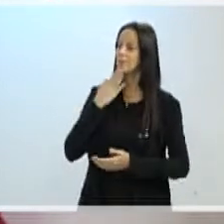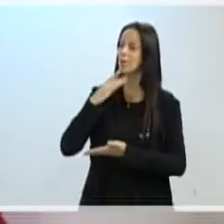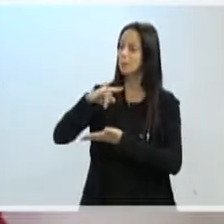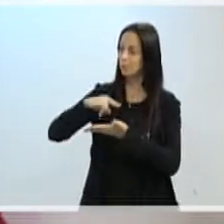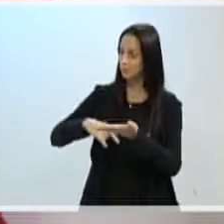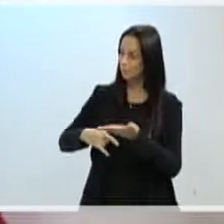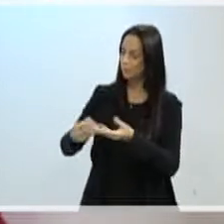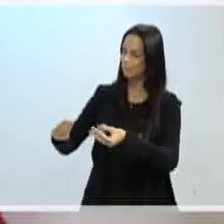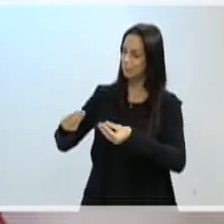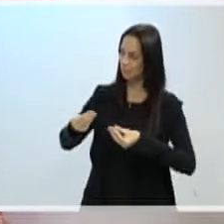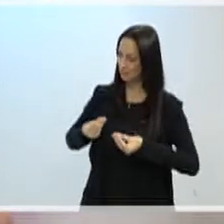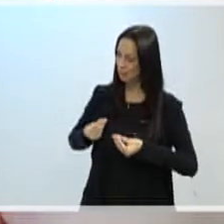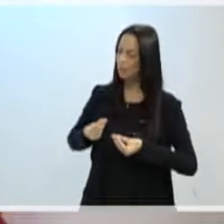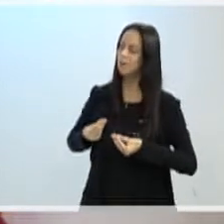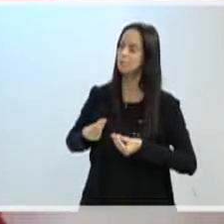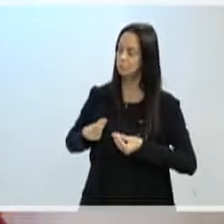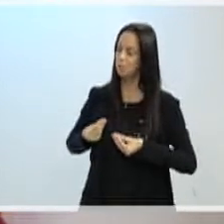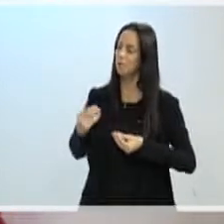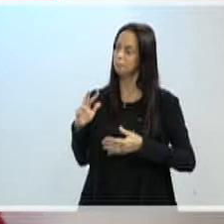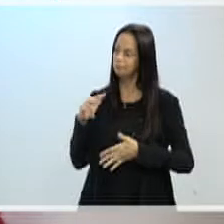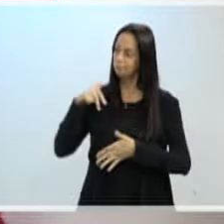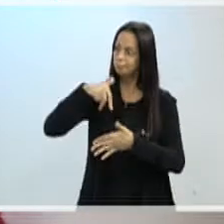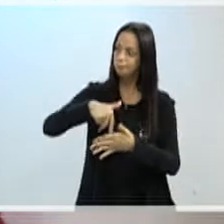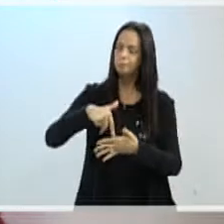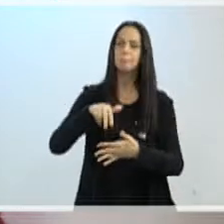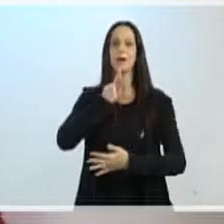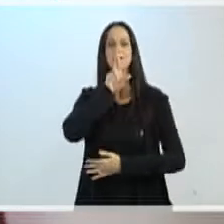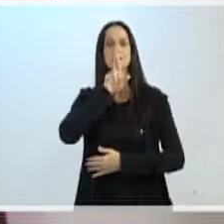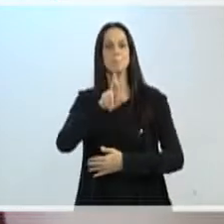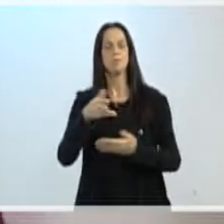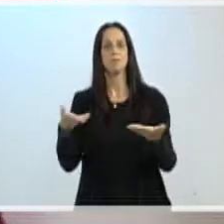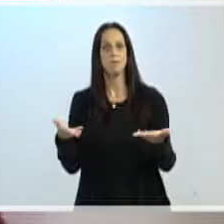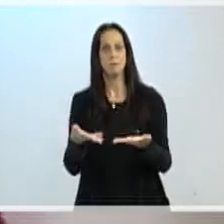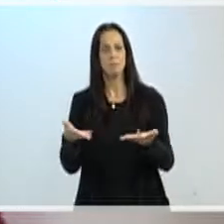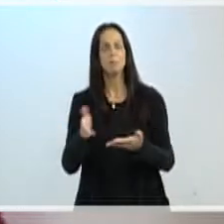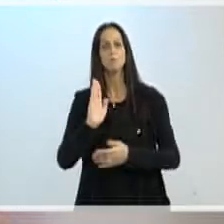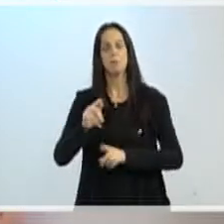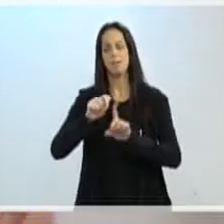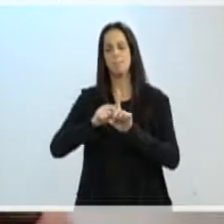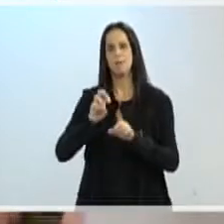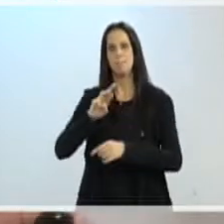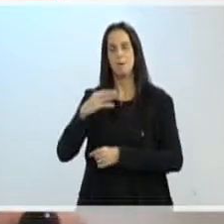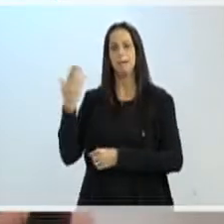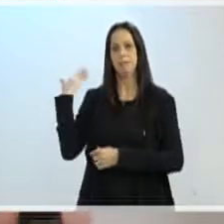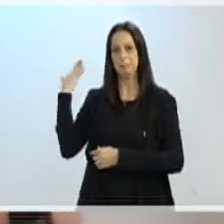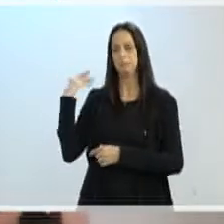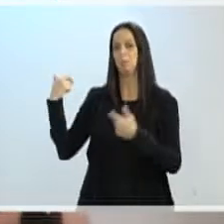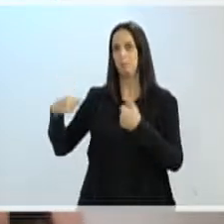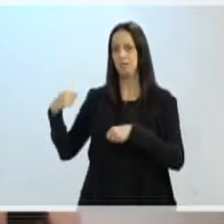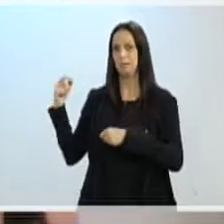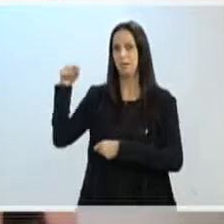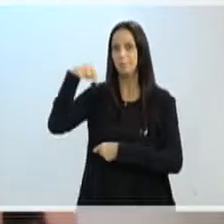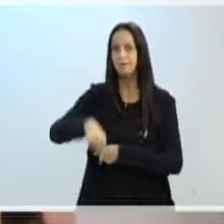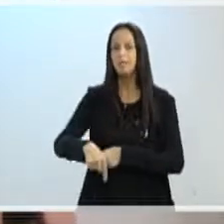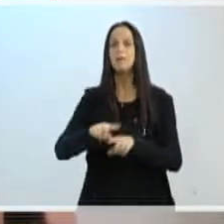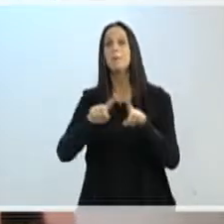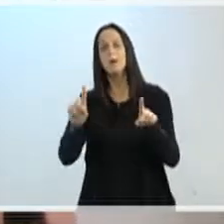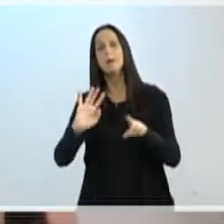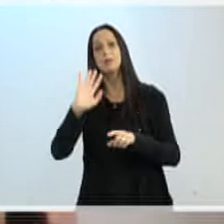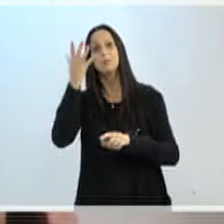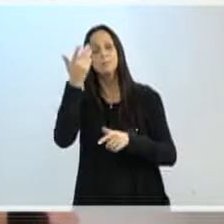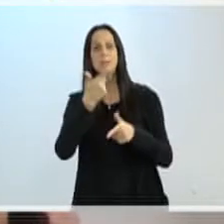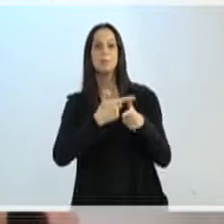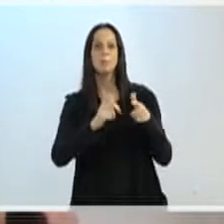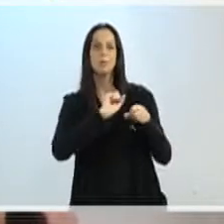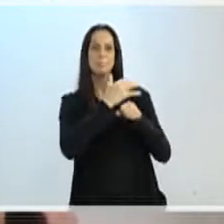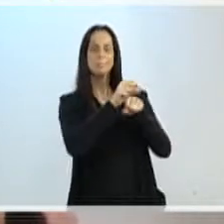requerimento que nos foi formulado. Já devíamos estar aqui no mês de março já, mas a pandemia faz as suas coisas e